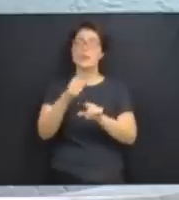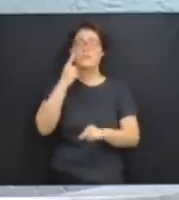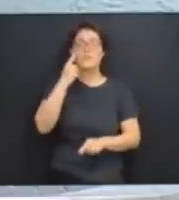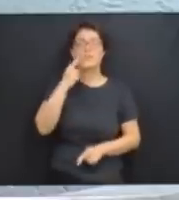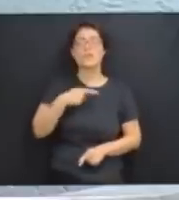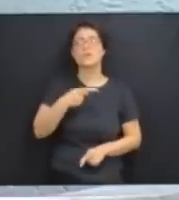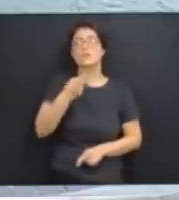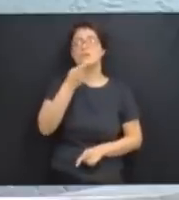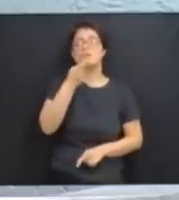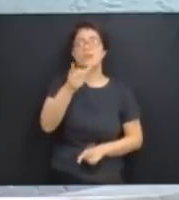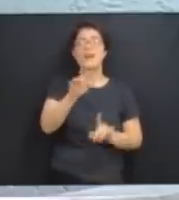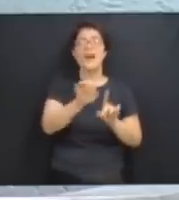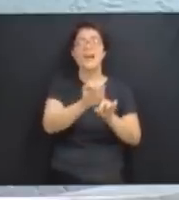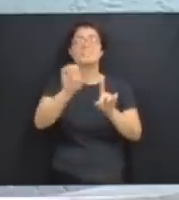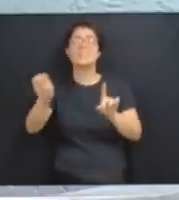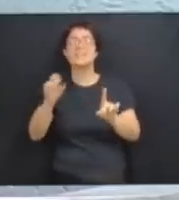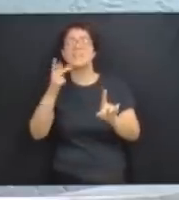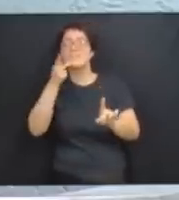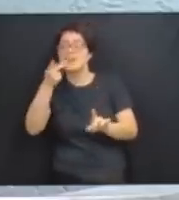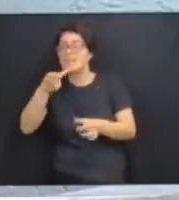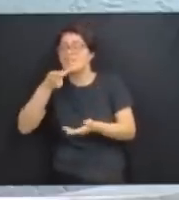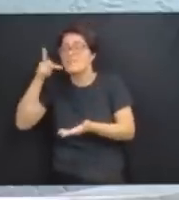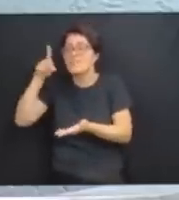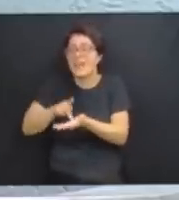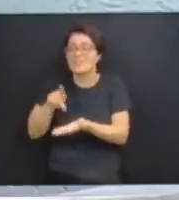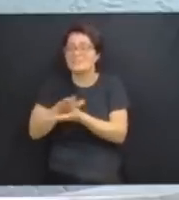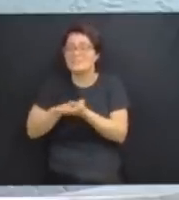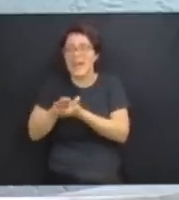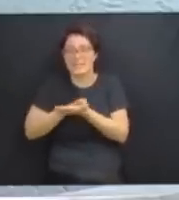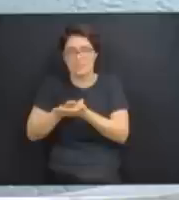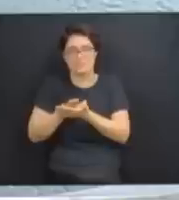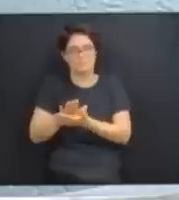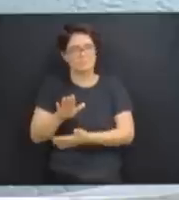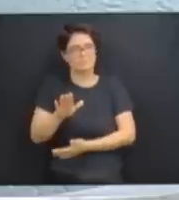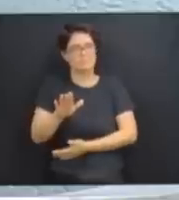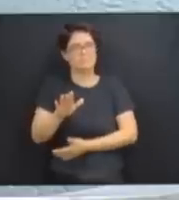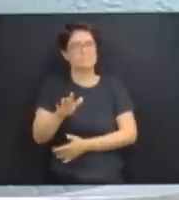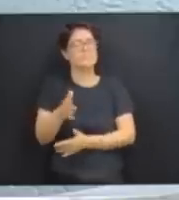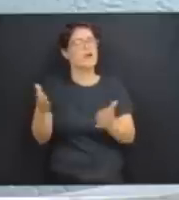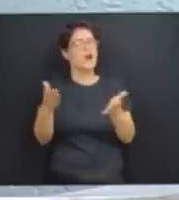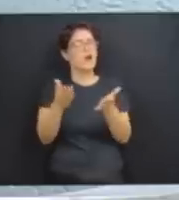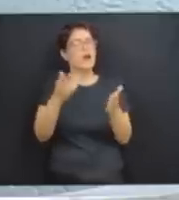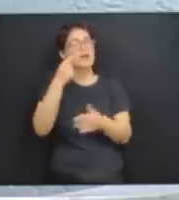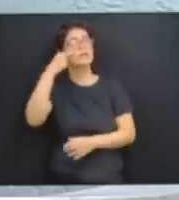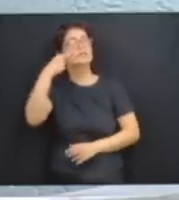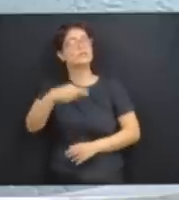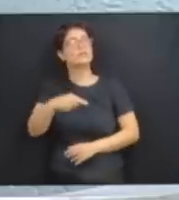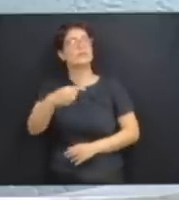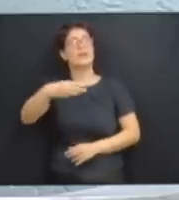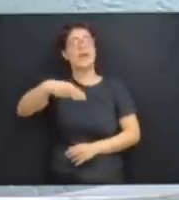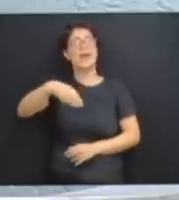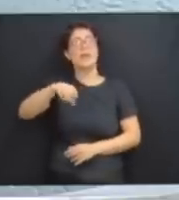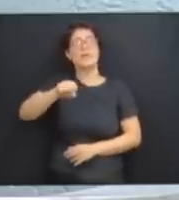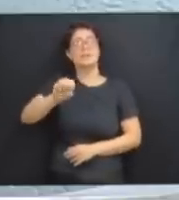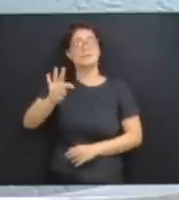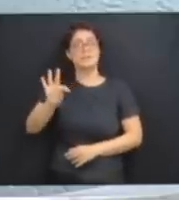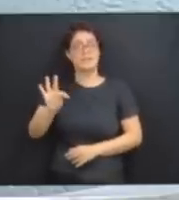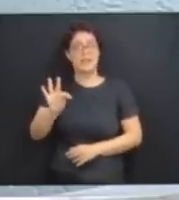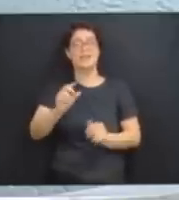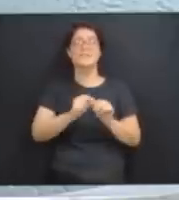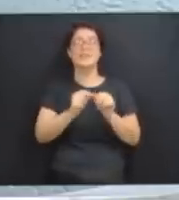sequer uma verdade, foi descoberto aqui que o MST, que produz o tal arroz